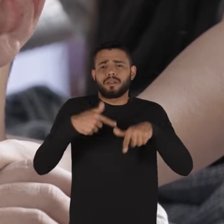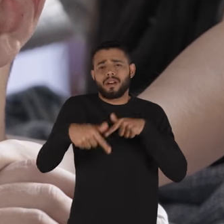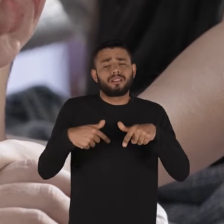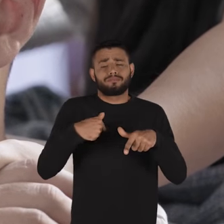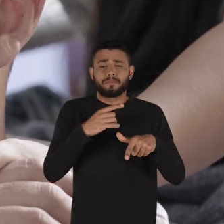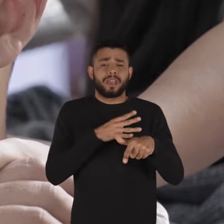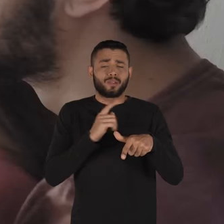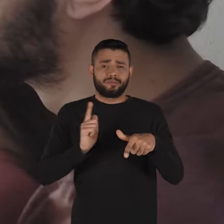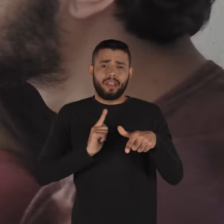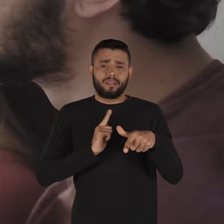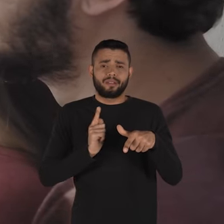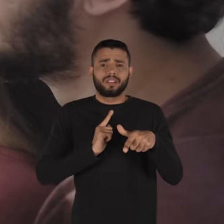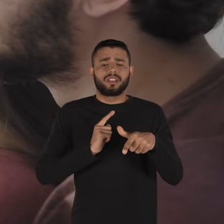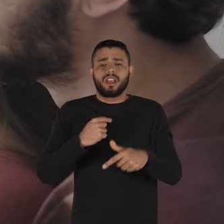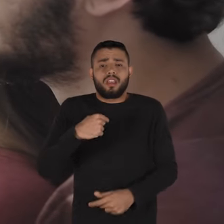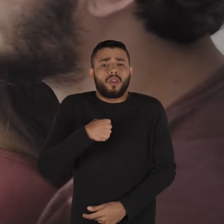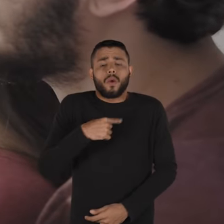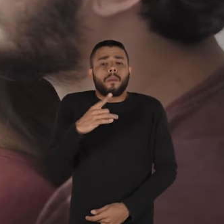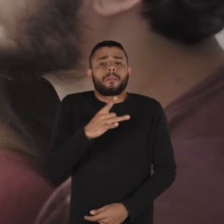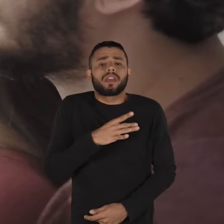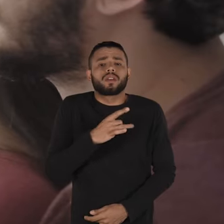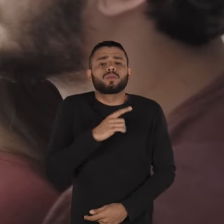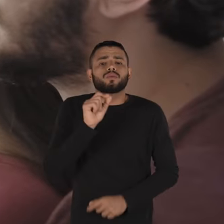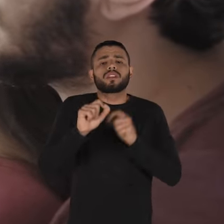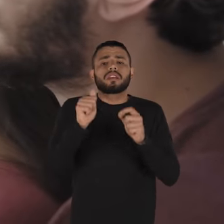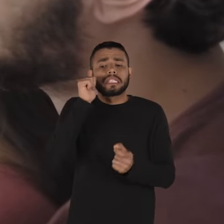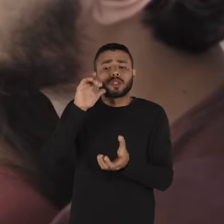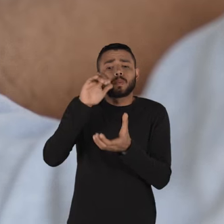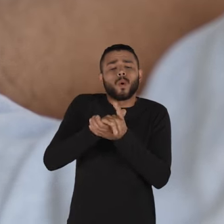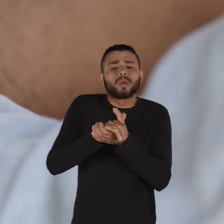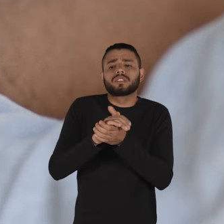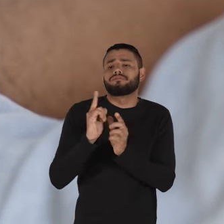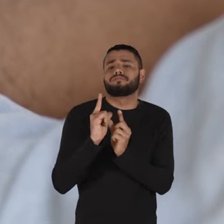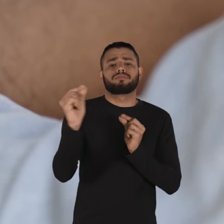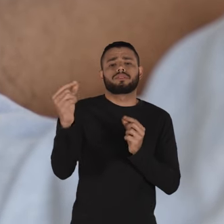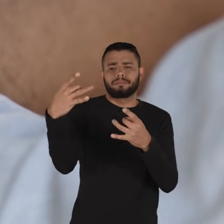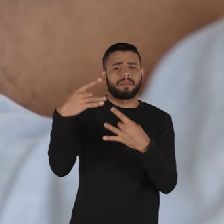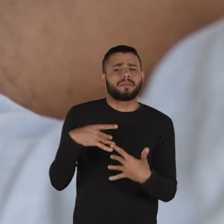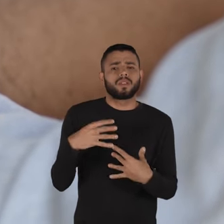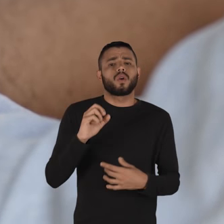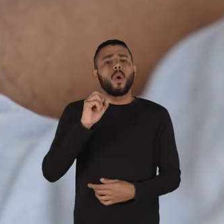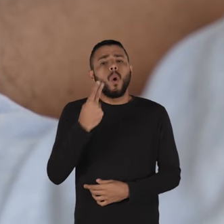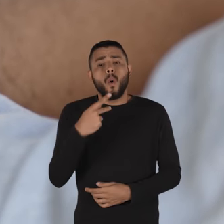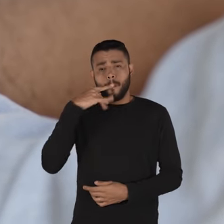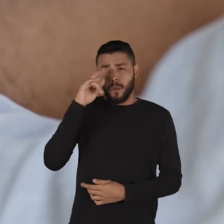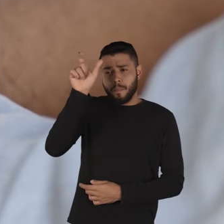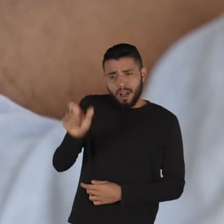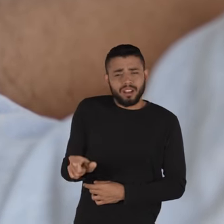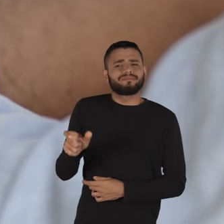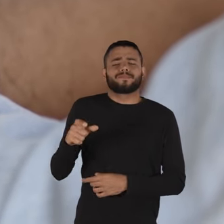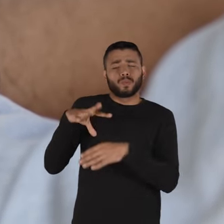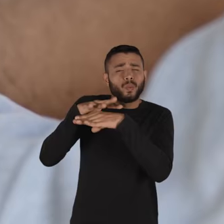trabalho. Eu estou com medo de perder a minha parceira ou meu pai